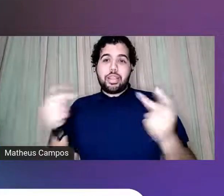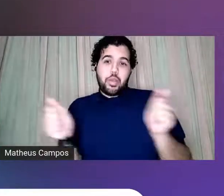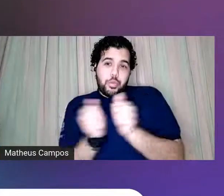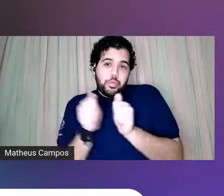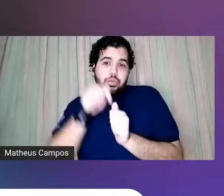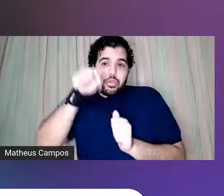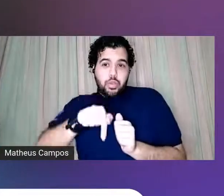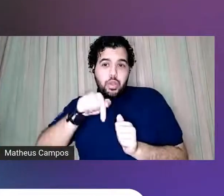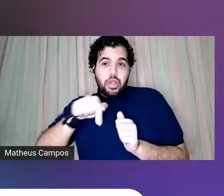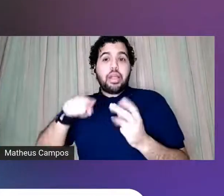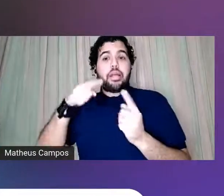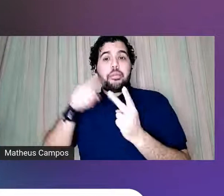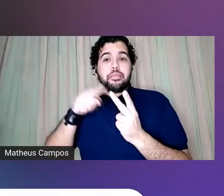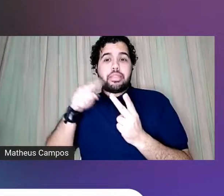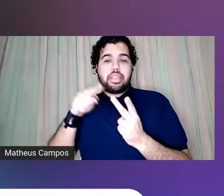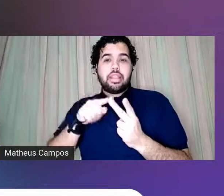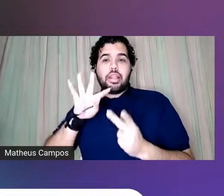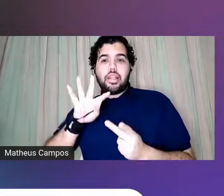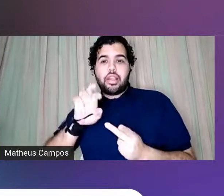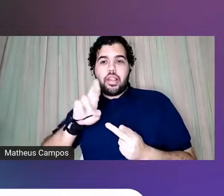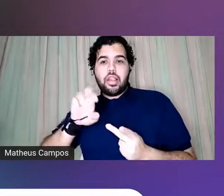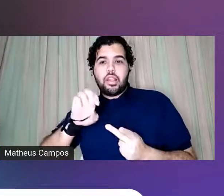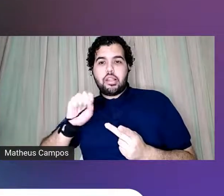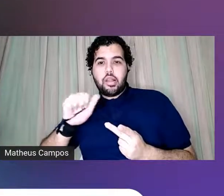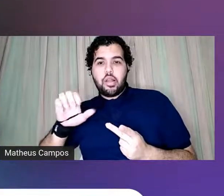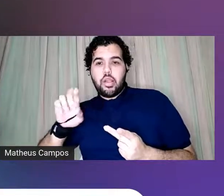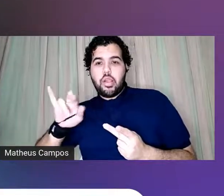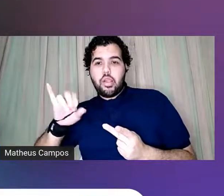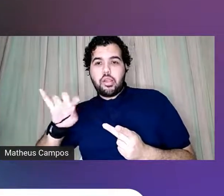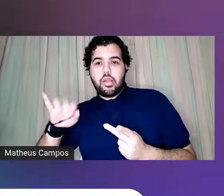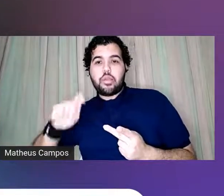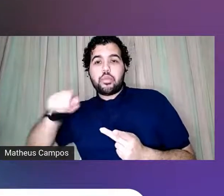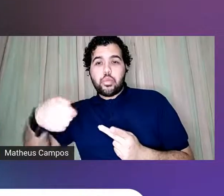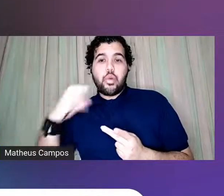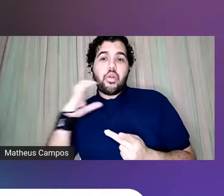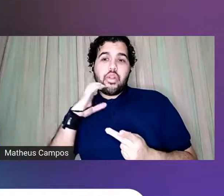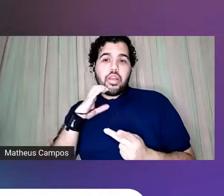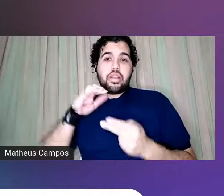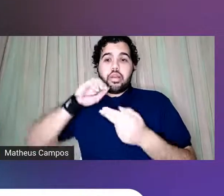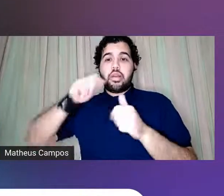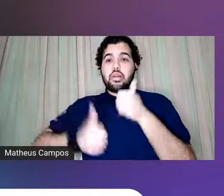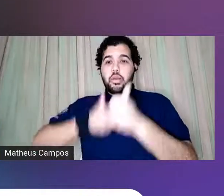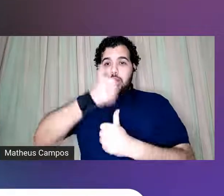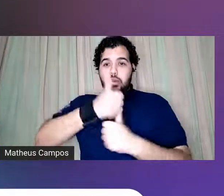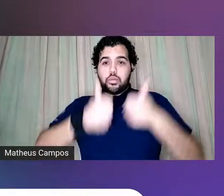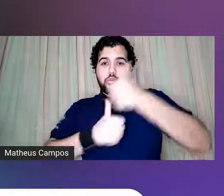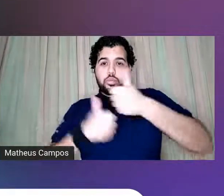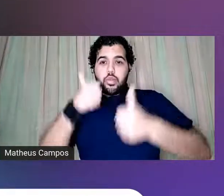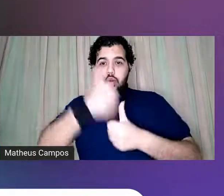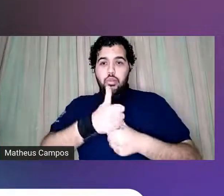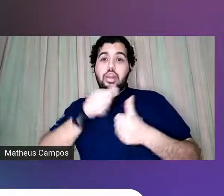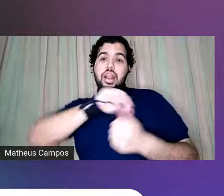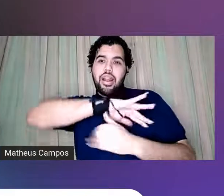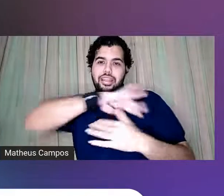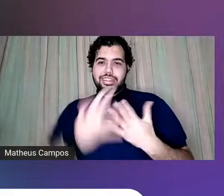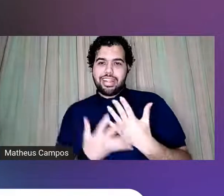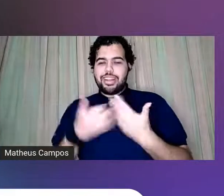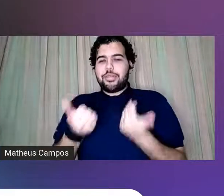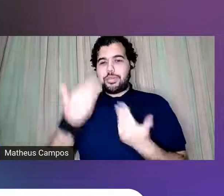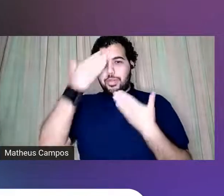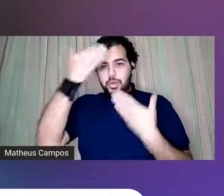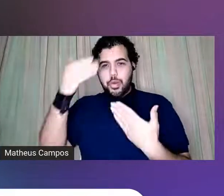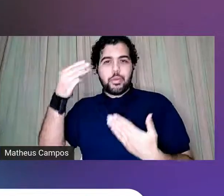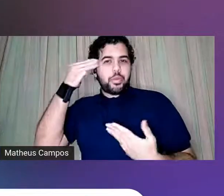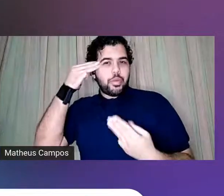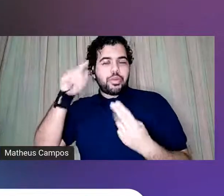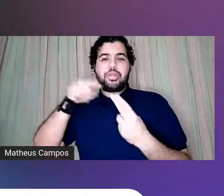a gente vai ter a Tereza Cristina Revezando com o Matheus nas Libras. Então, muito obrigada, Matheus. Muito